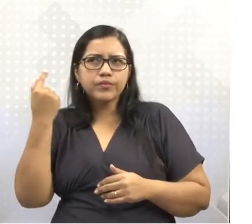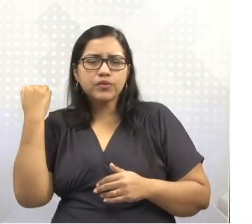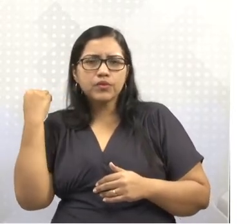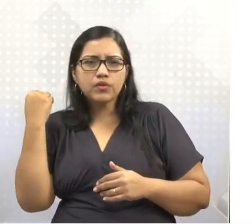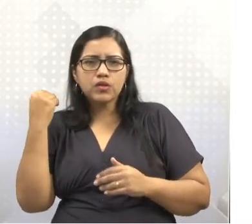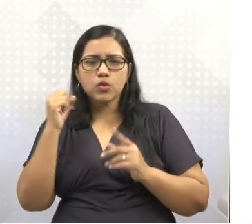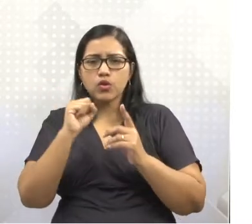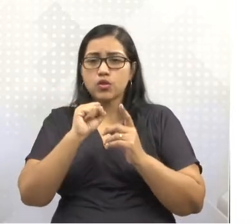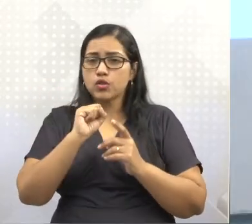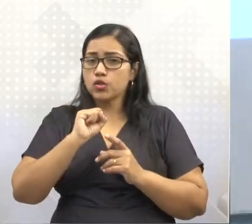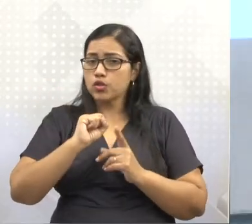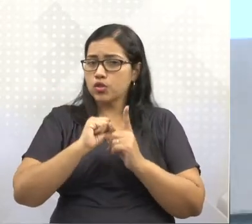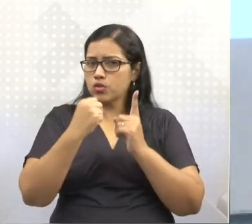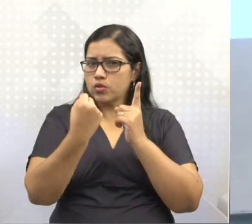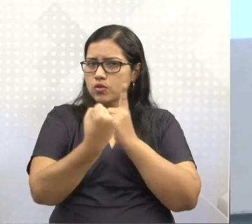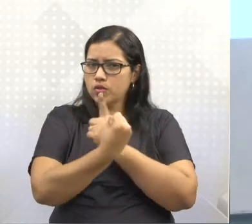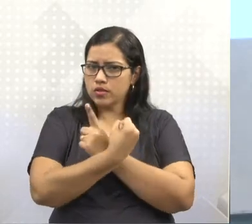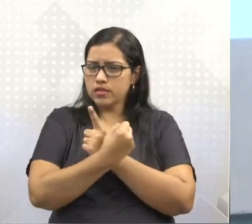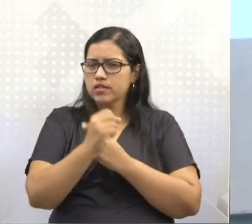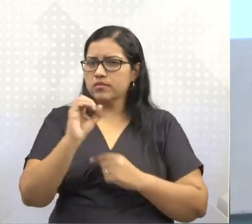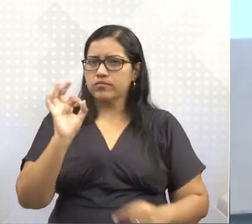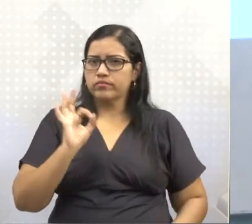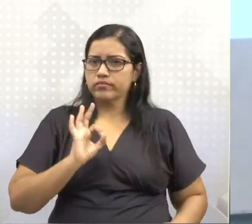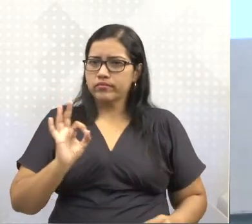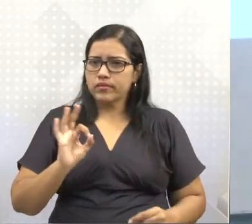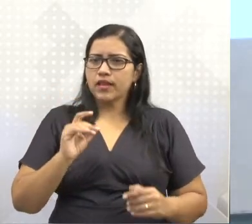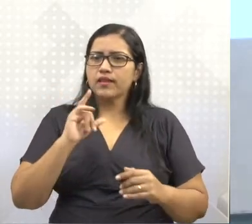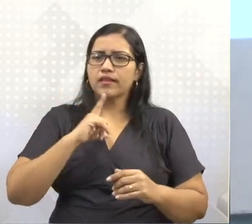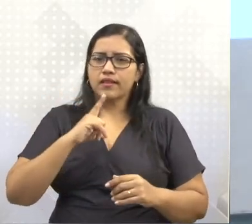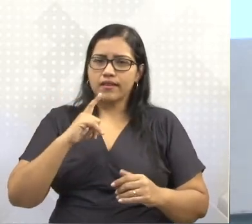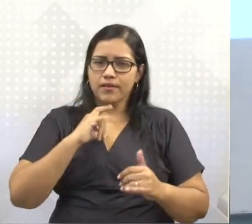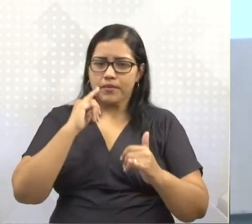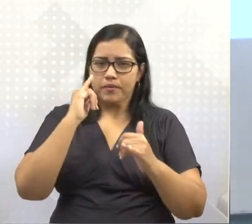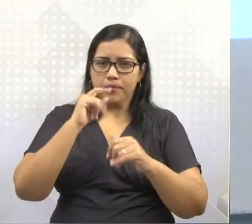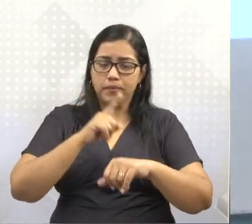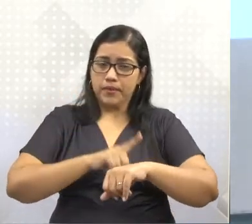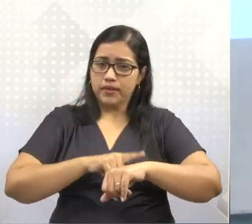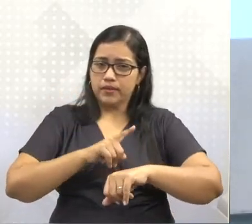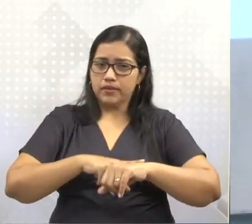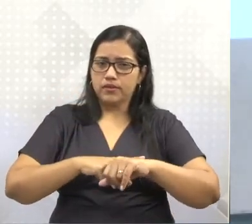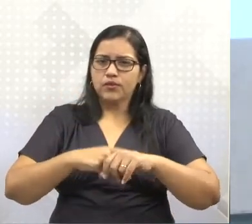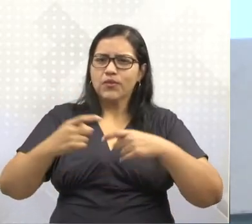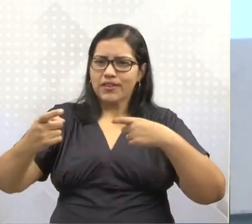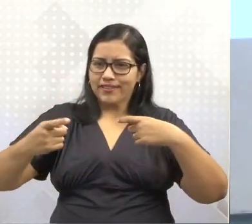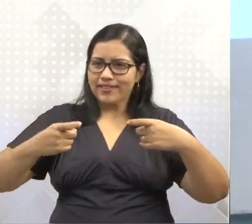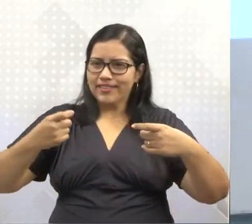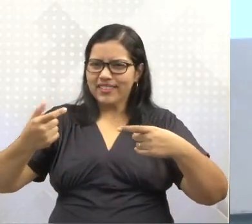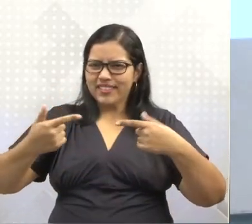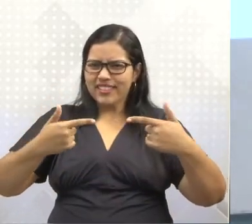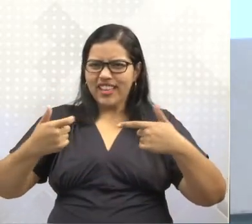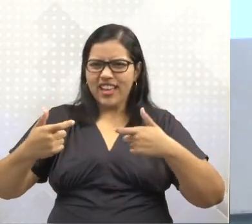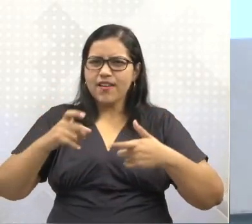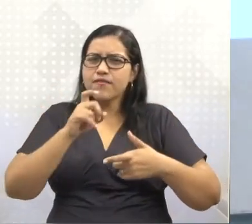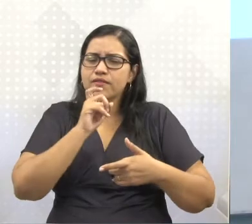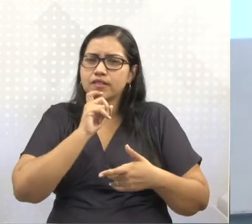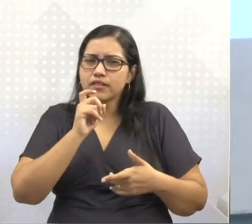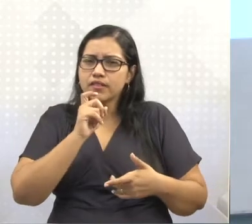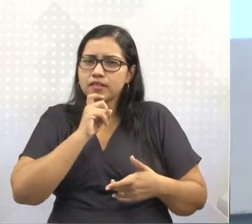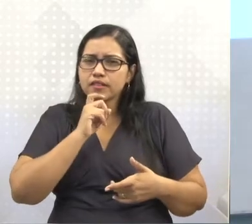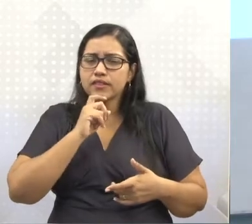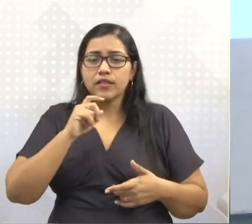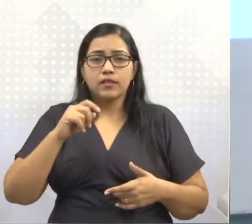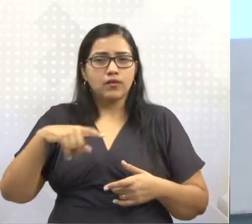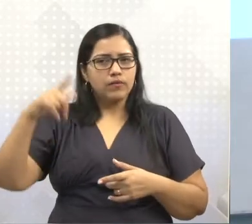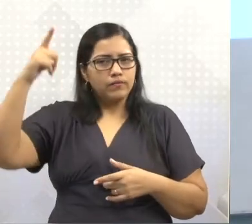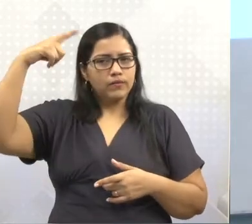socialista. Lembremos, no período da Guerra Fria, a Europa Ocidental e a Europa Oriental. A Ocidental, liderada pelos Estados